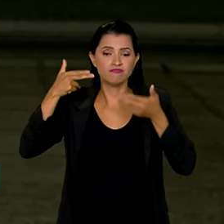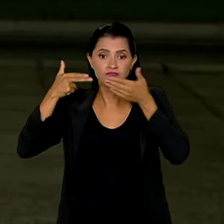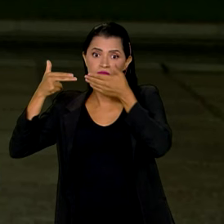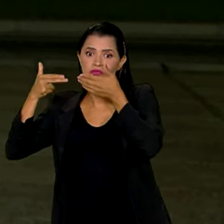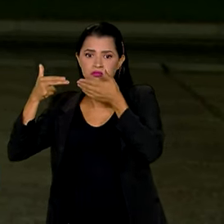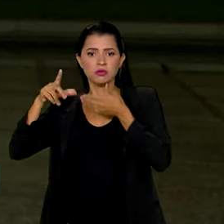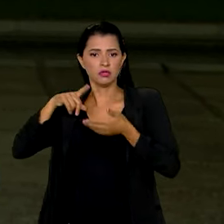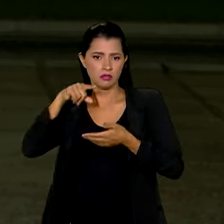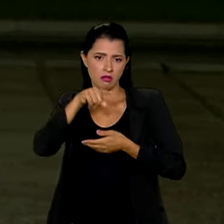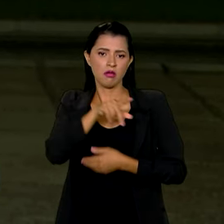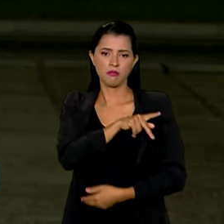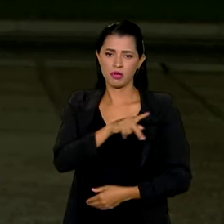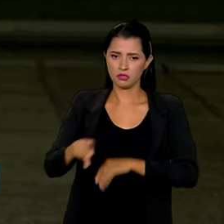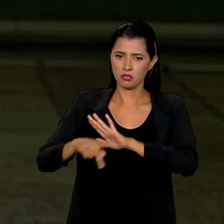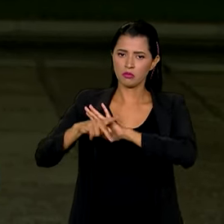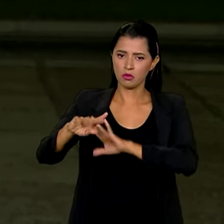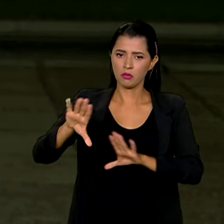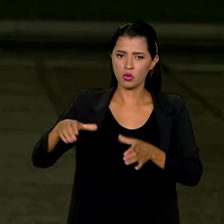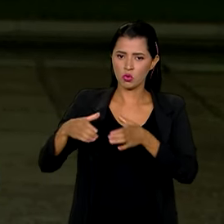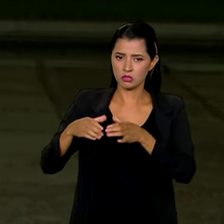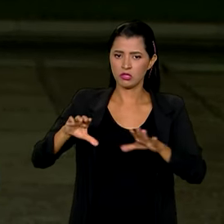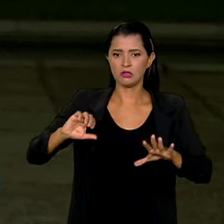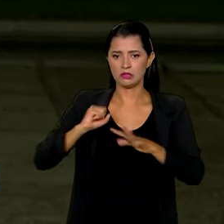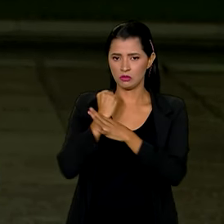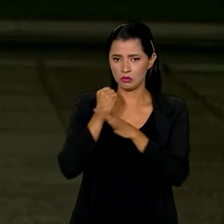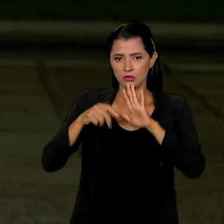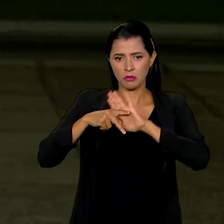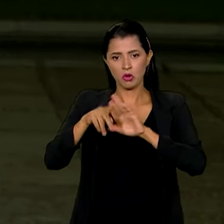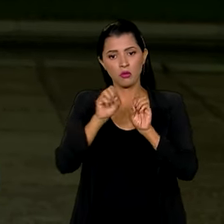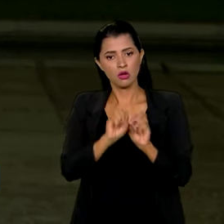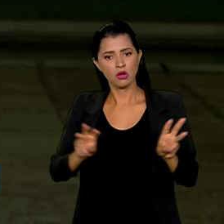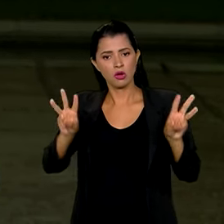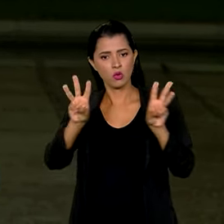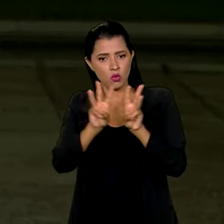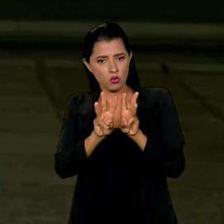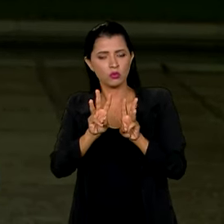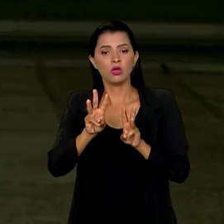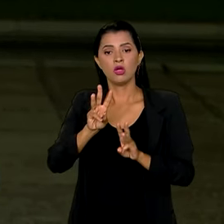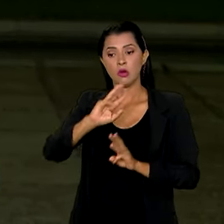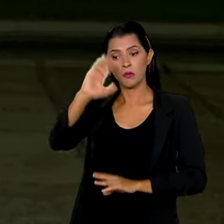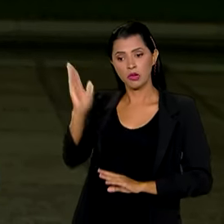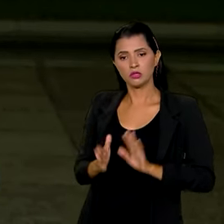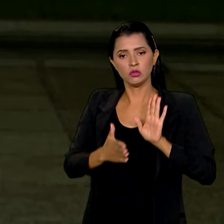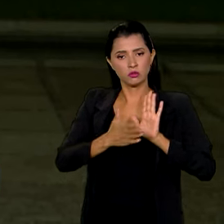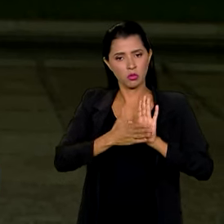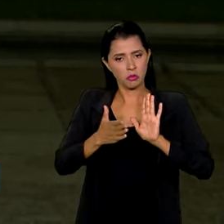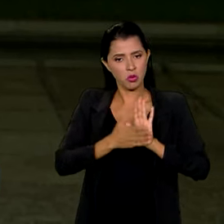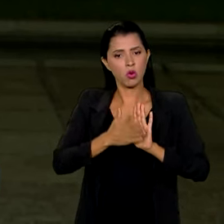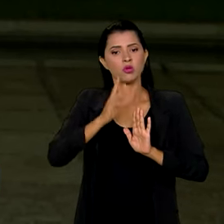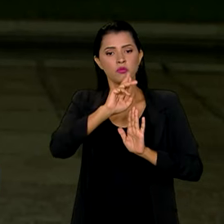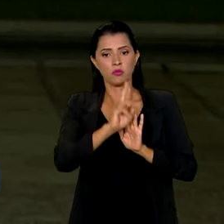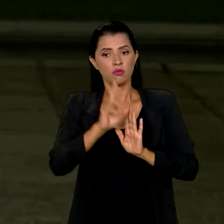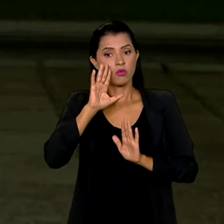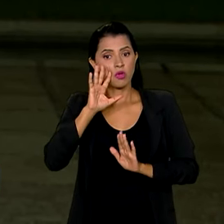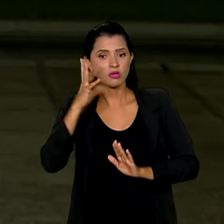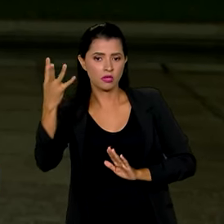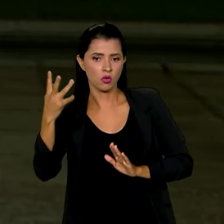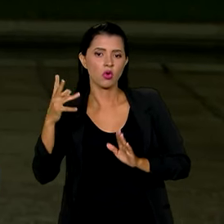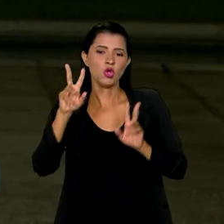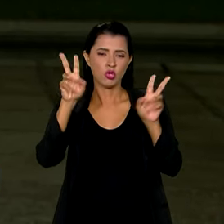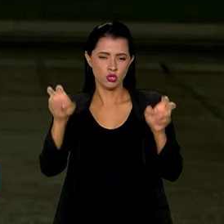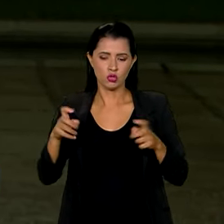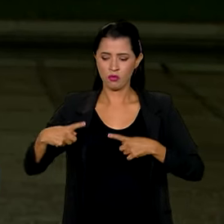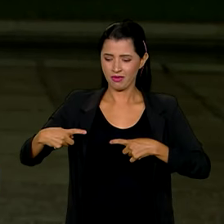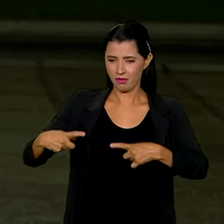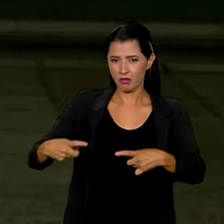Na presidência do Conselho de Segurança da ONU, o Brasil propôs uma resolução sobre o conflito. Entre as